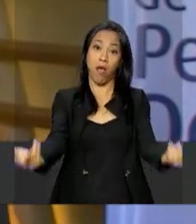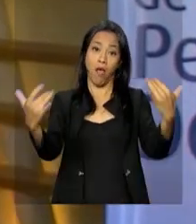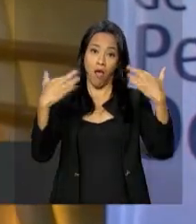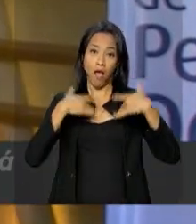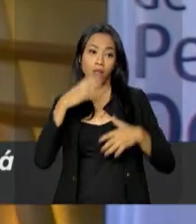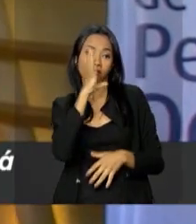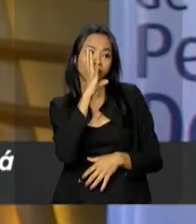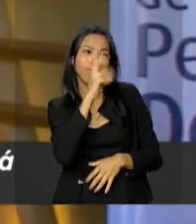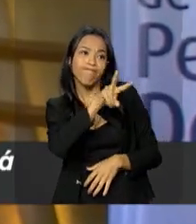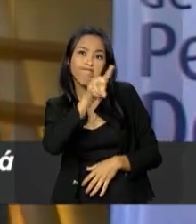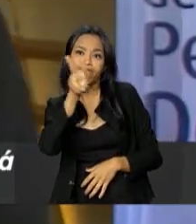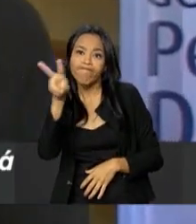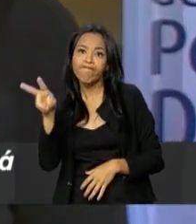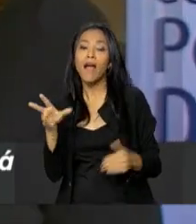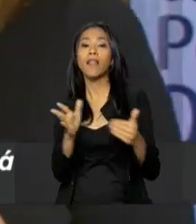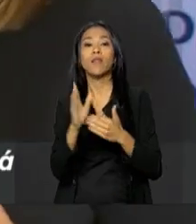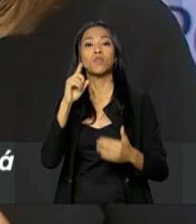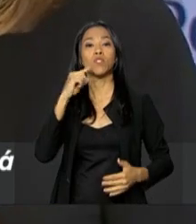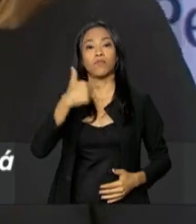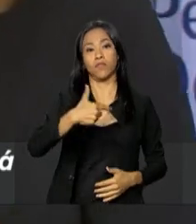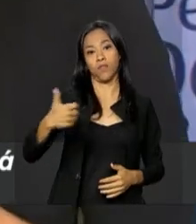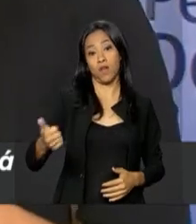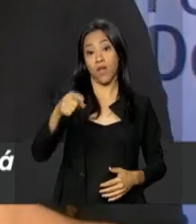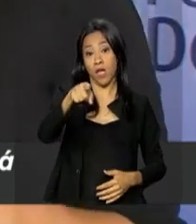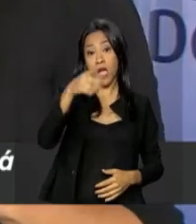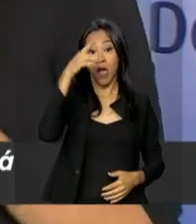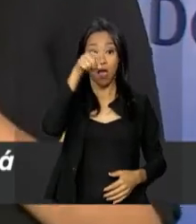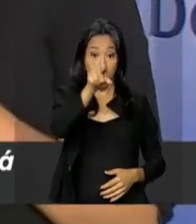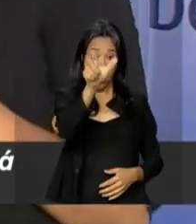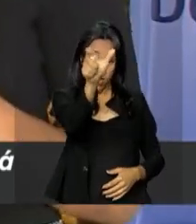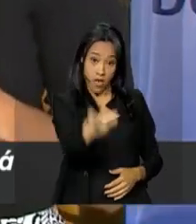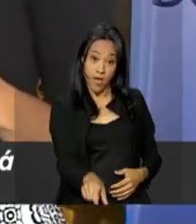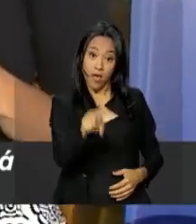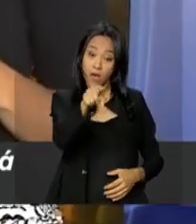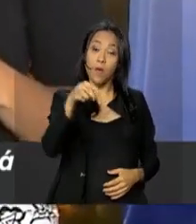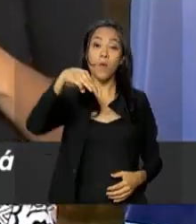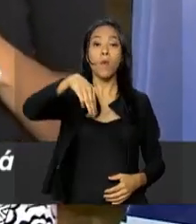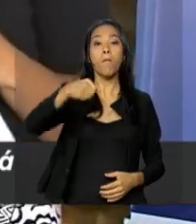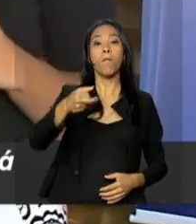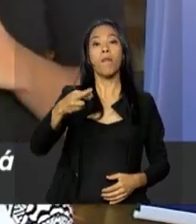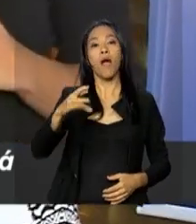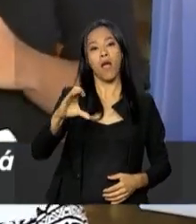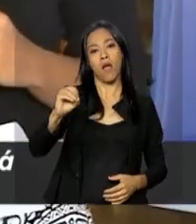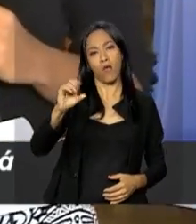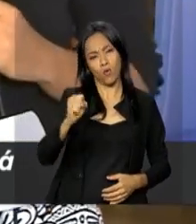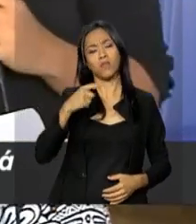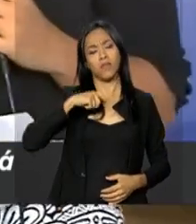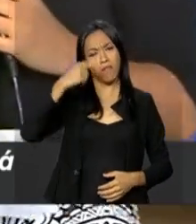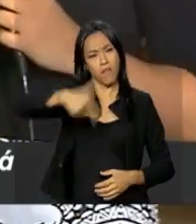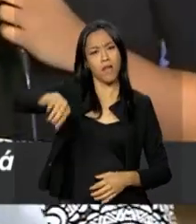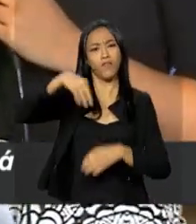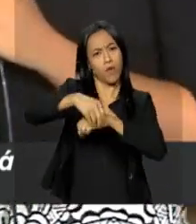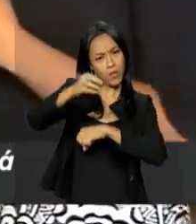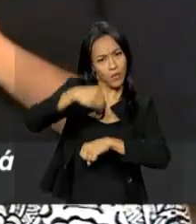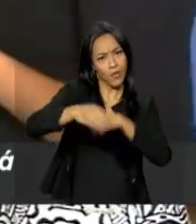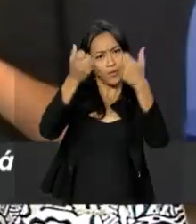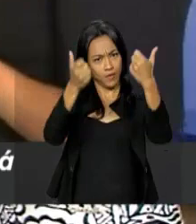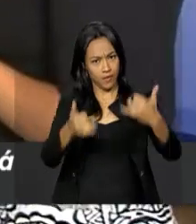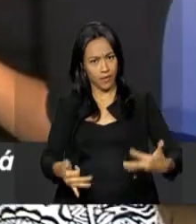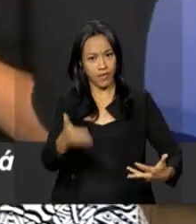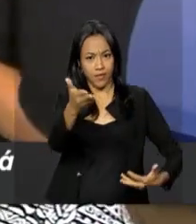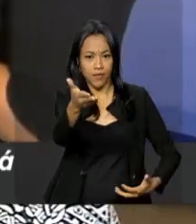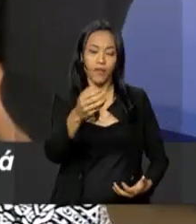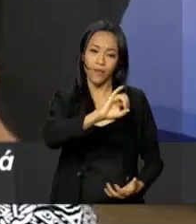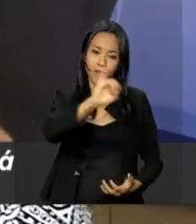O Secretário Nacional dos Direitos da Pessoa com Deficiência, Marco Pellegrini, tem mais informações para a gente. Olá,